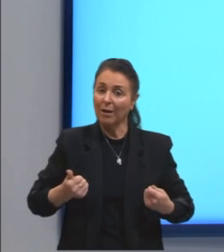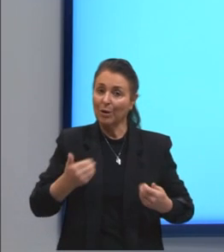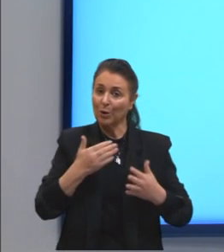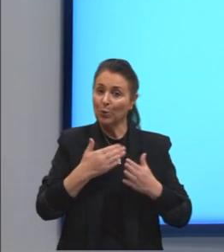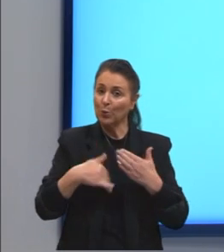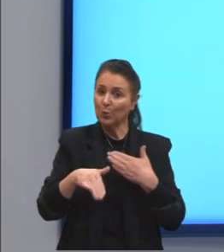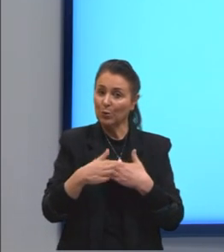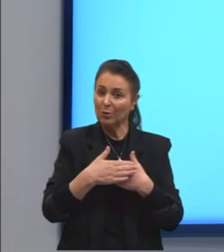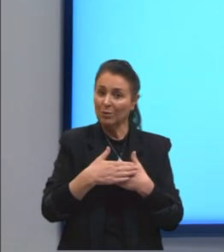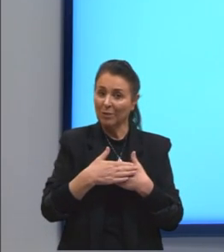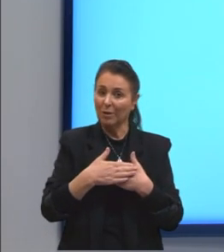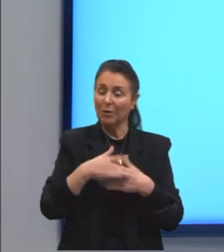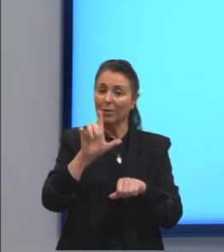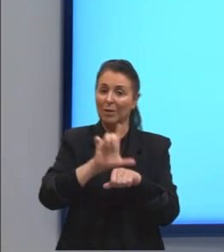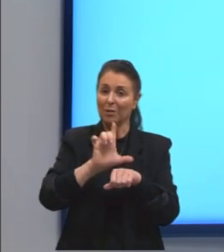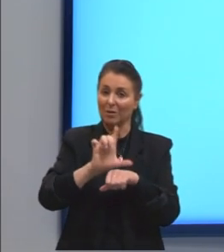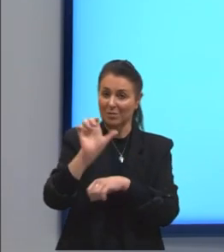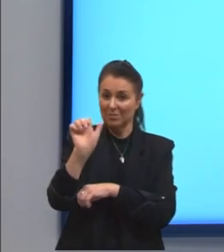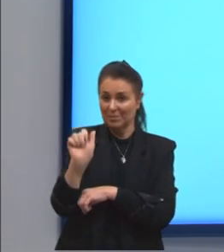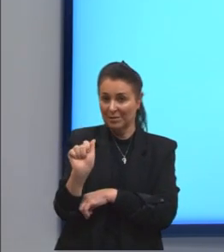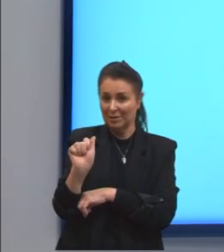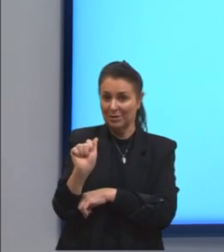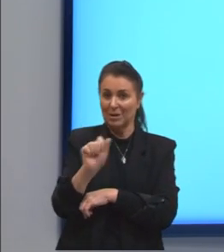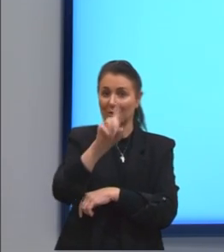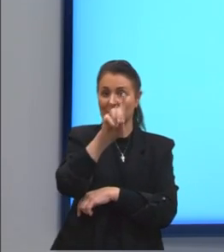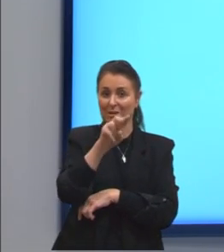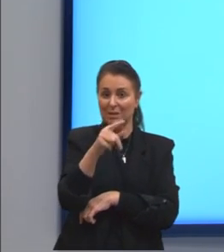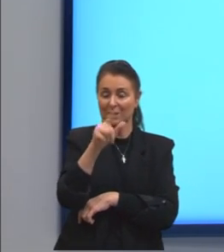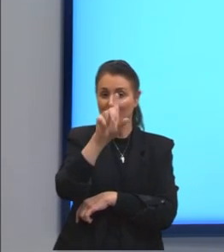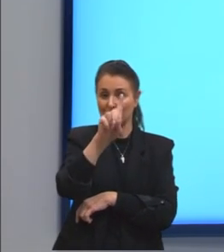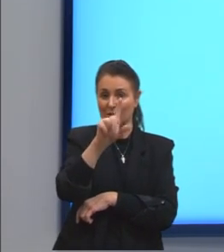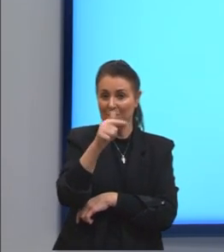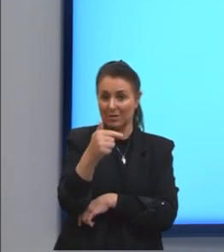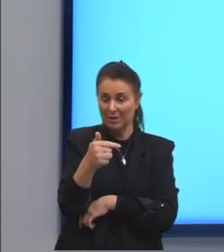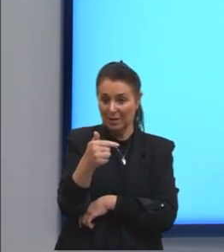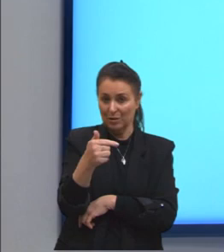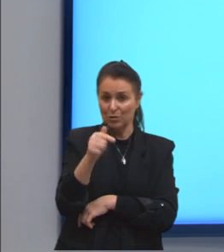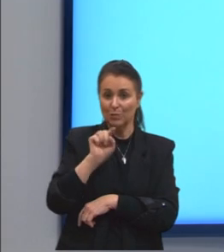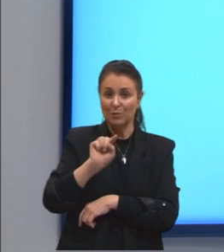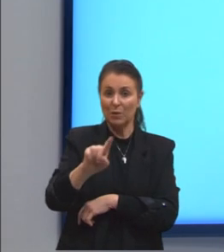o montante da loja A, que seria R 17.700.